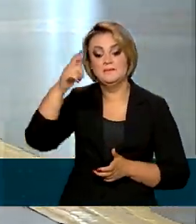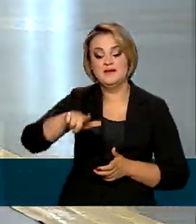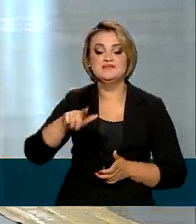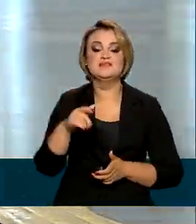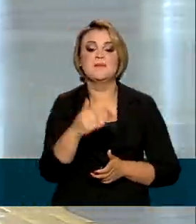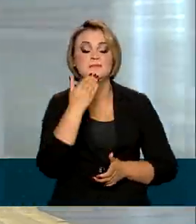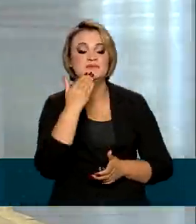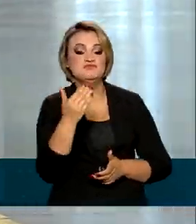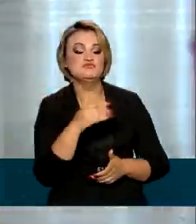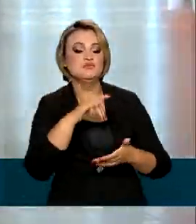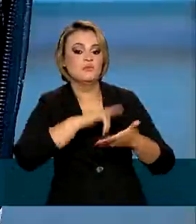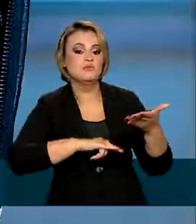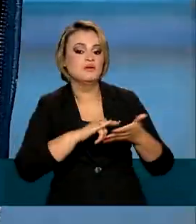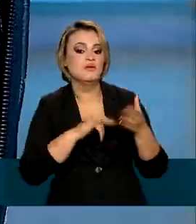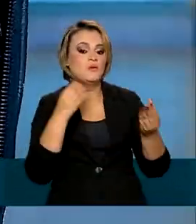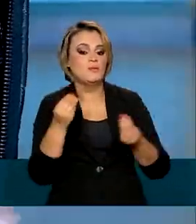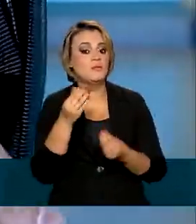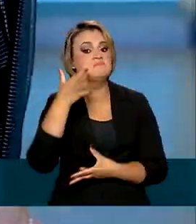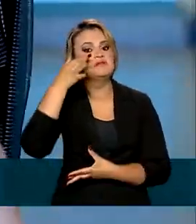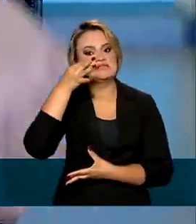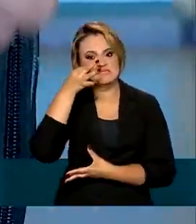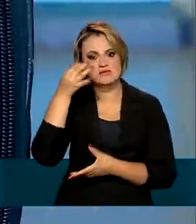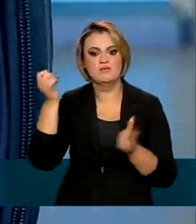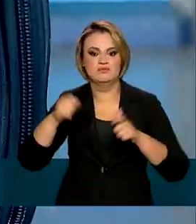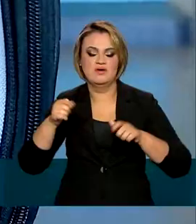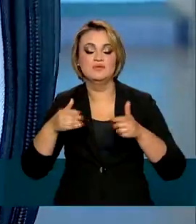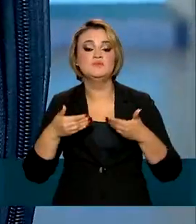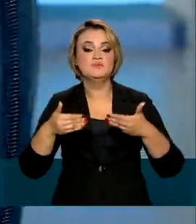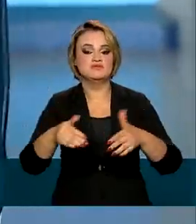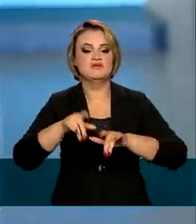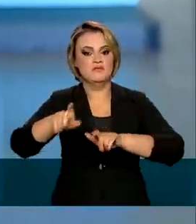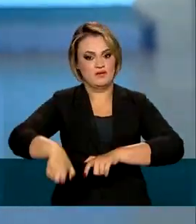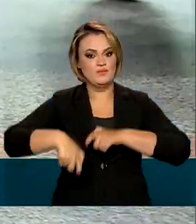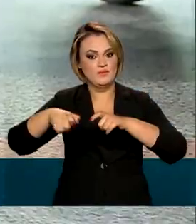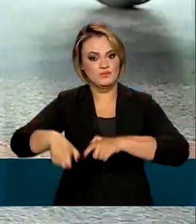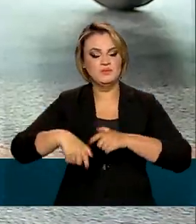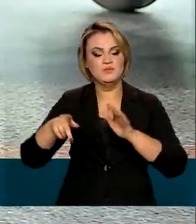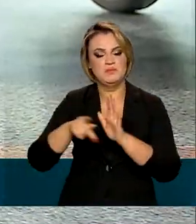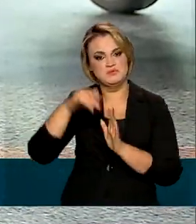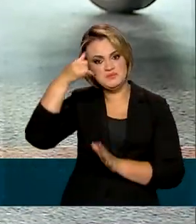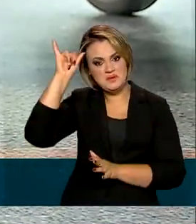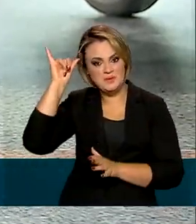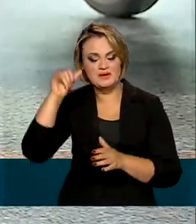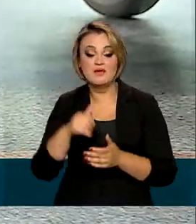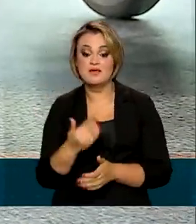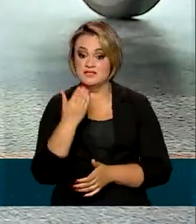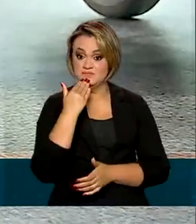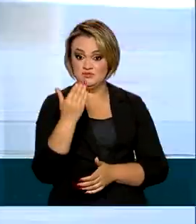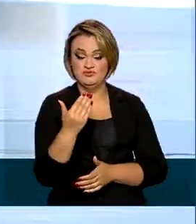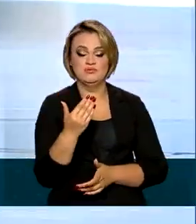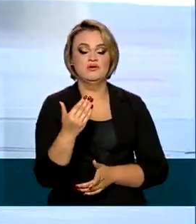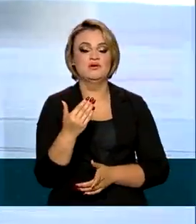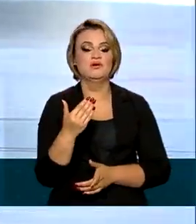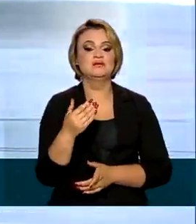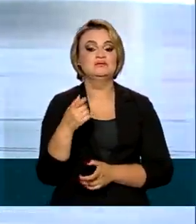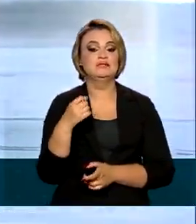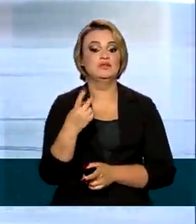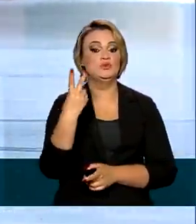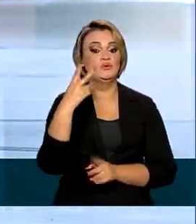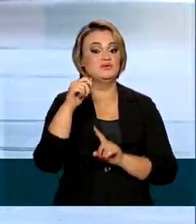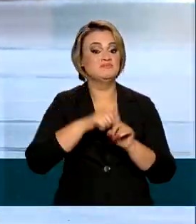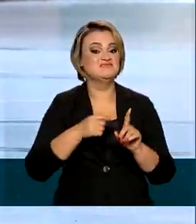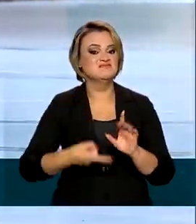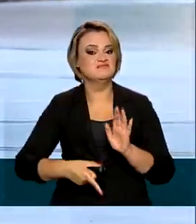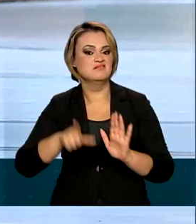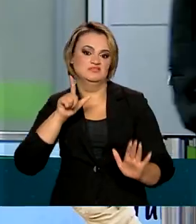solicitar o documento de forma presencial no Ministério da Agricultura e Pecuária. O pedido tem que ser feito com dois meses